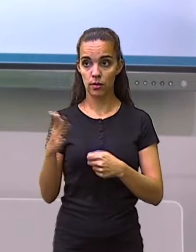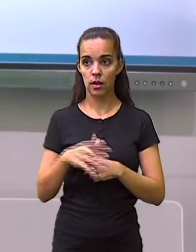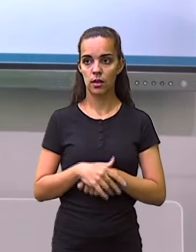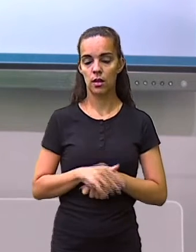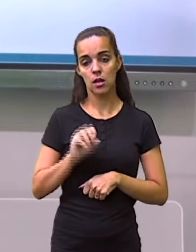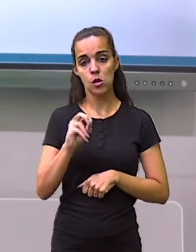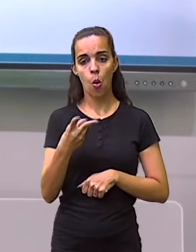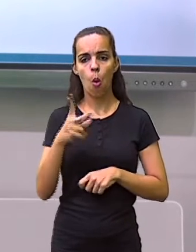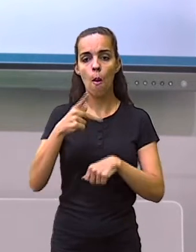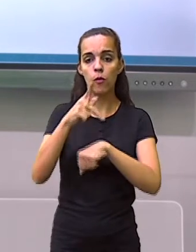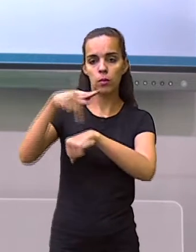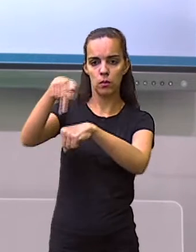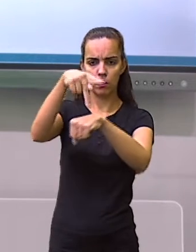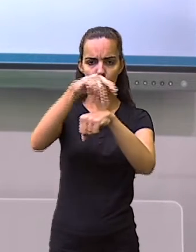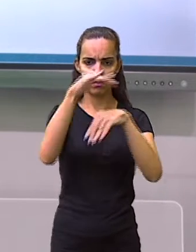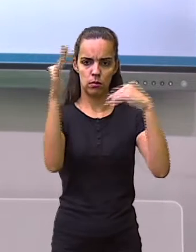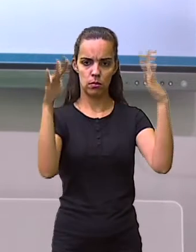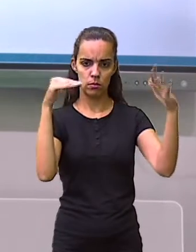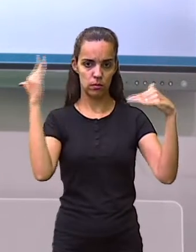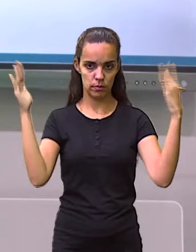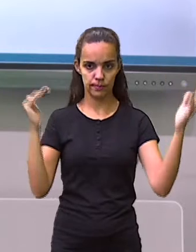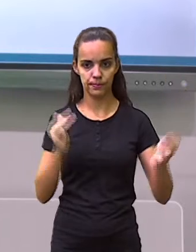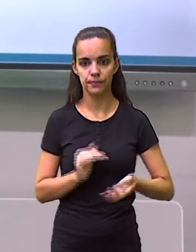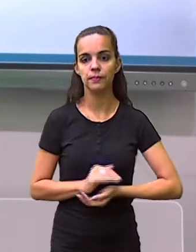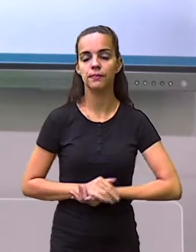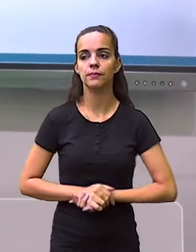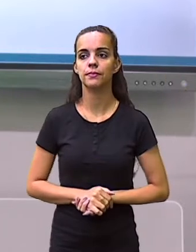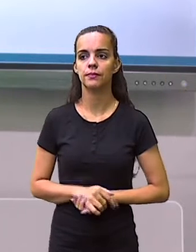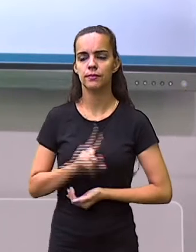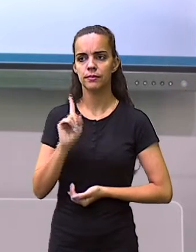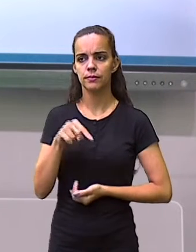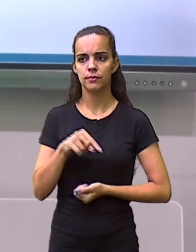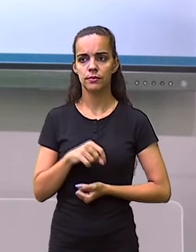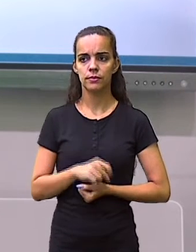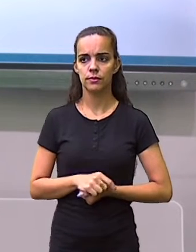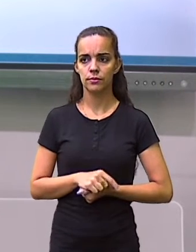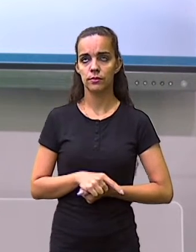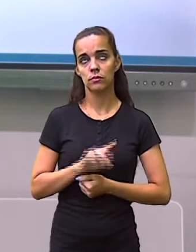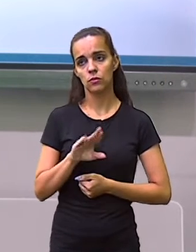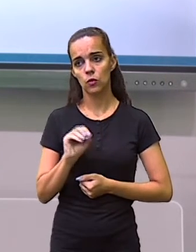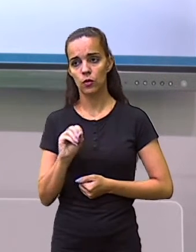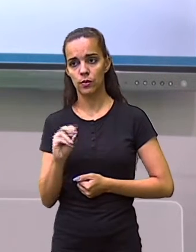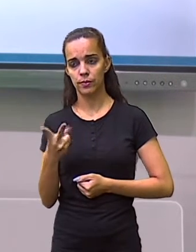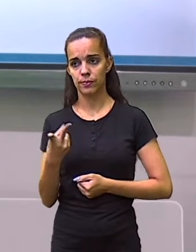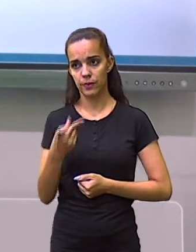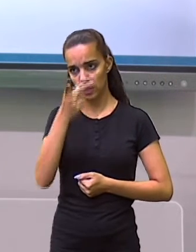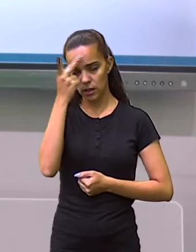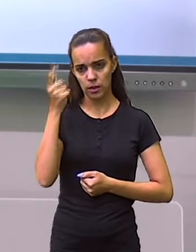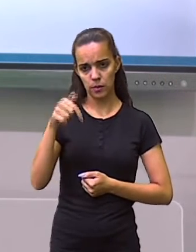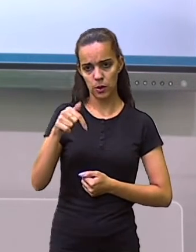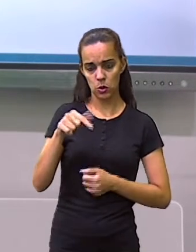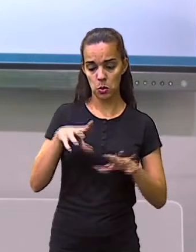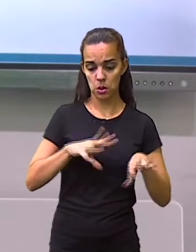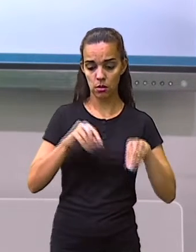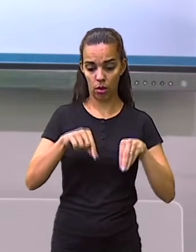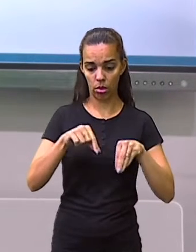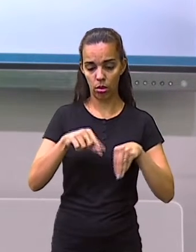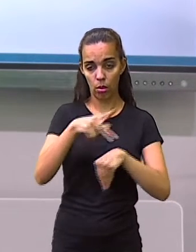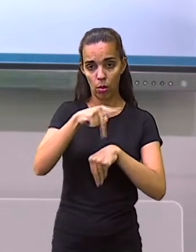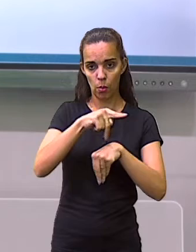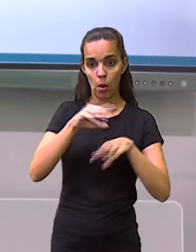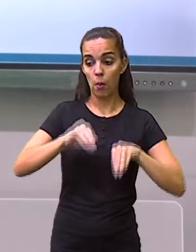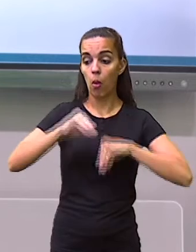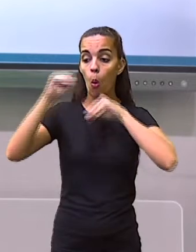ou internacional, que consiste nas pessoas saírem de um país para o outro